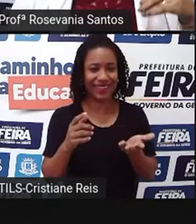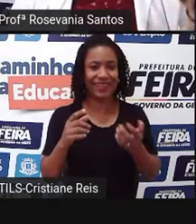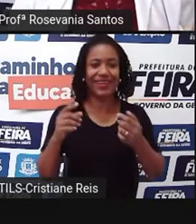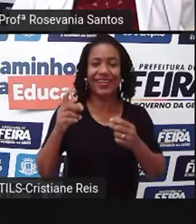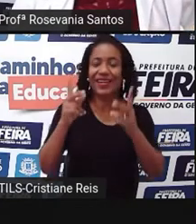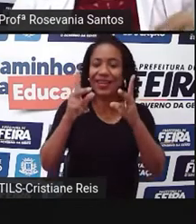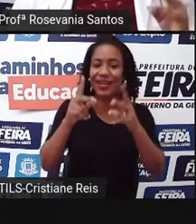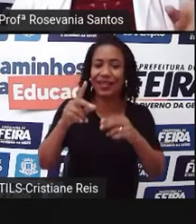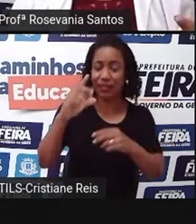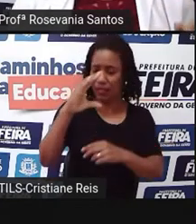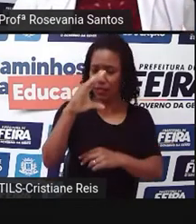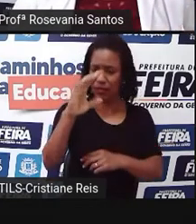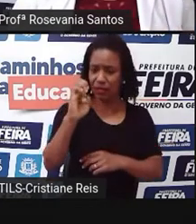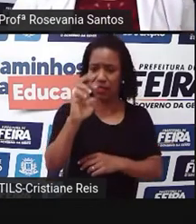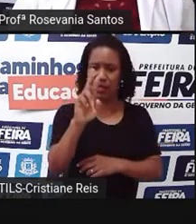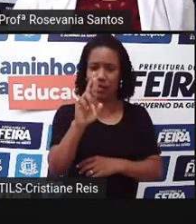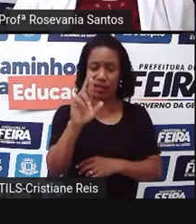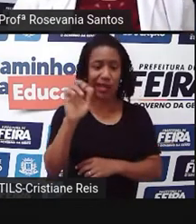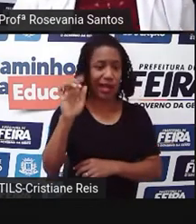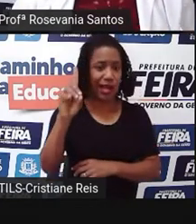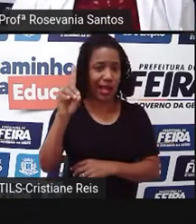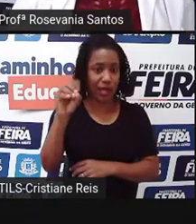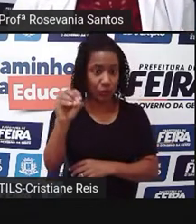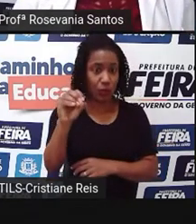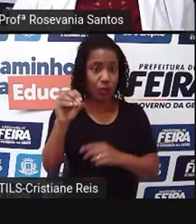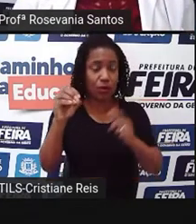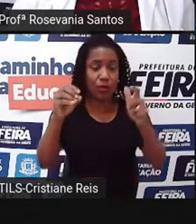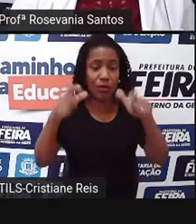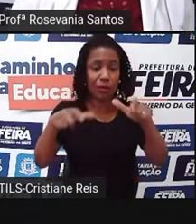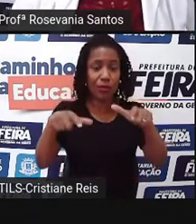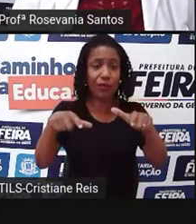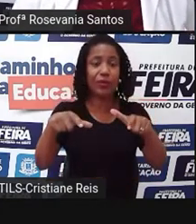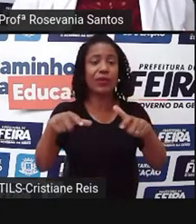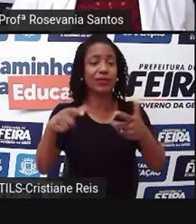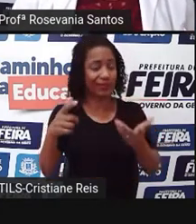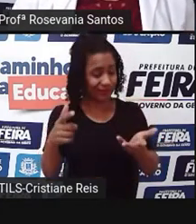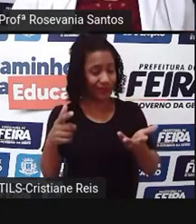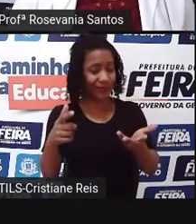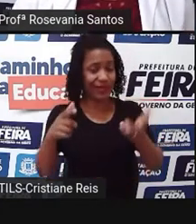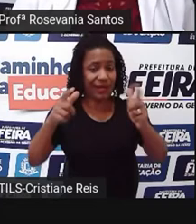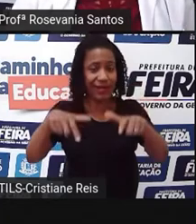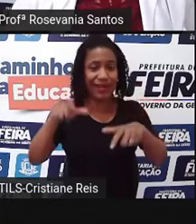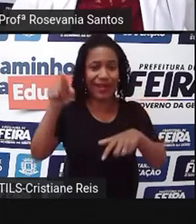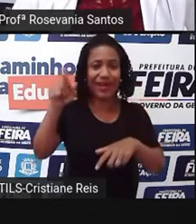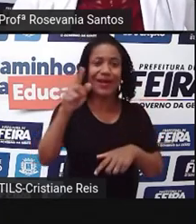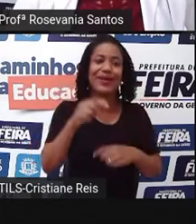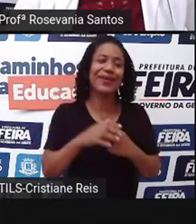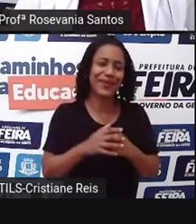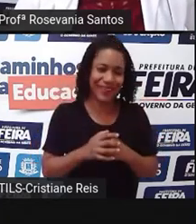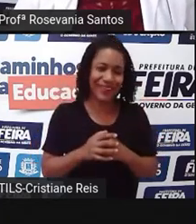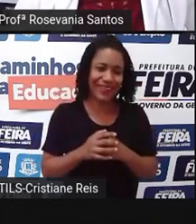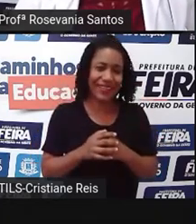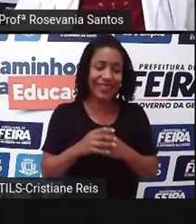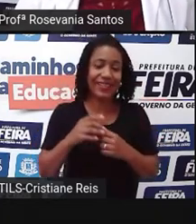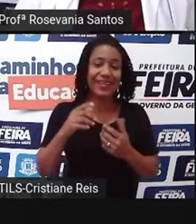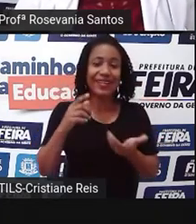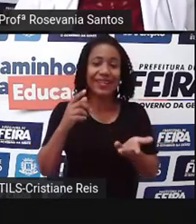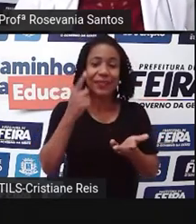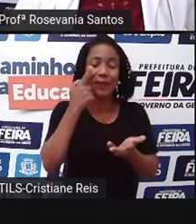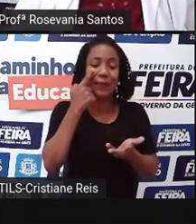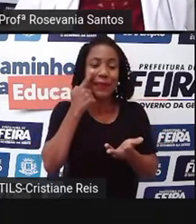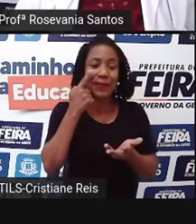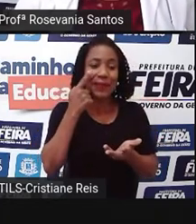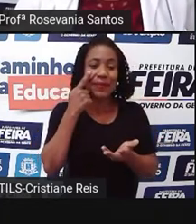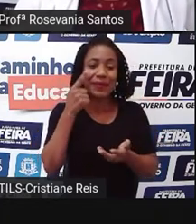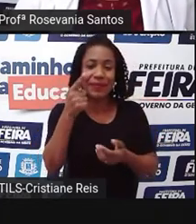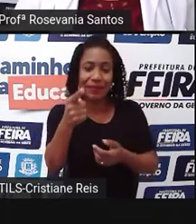nos filmes de safári sempre passam elas. Então, o cerrado é a nossa espécie de savana. Que a gente está vendo aqui originalmente